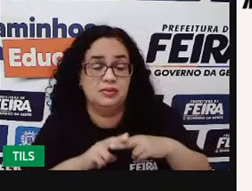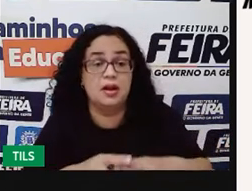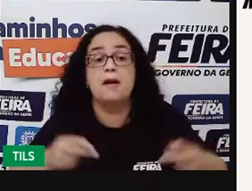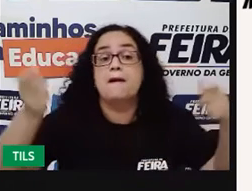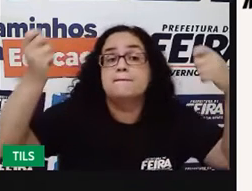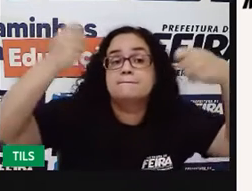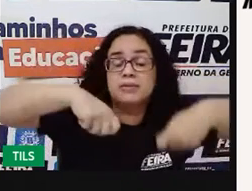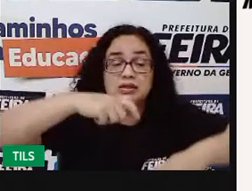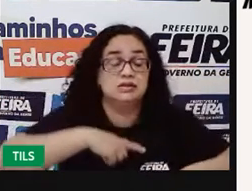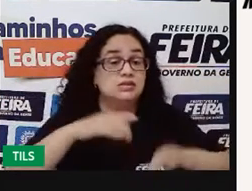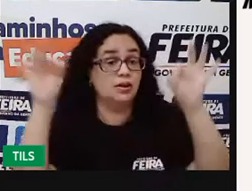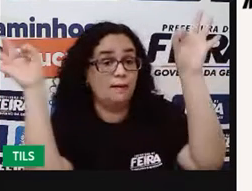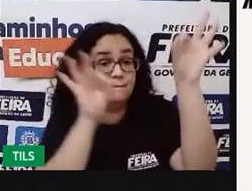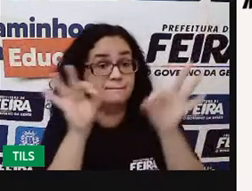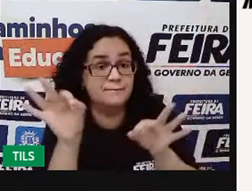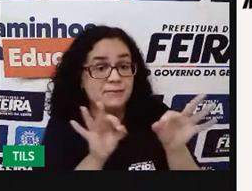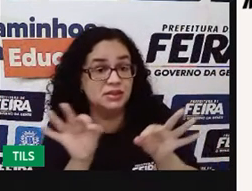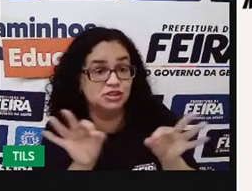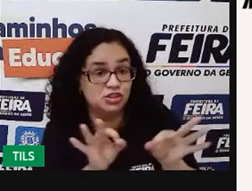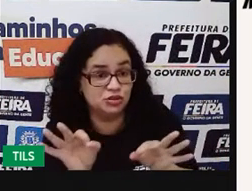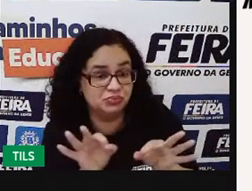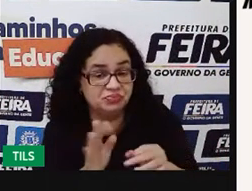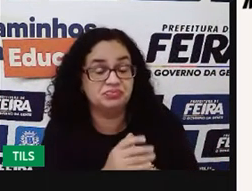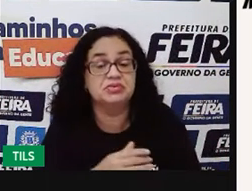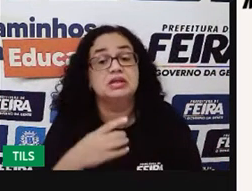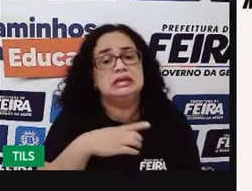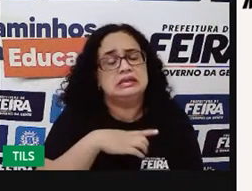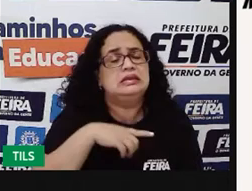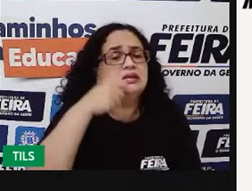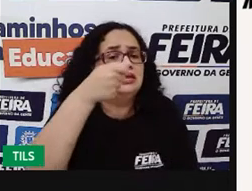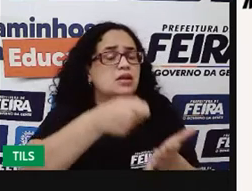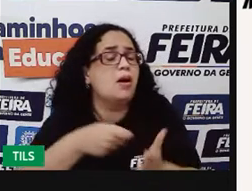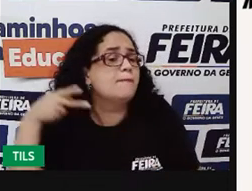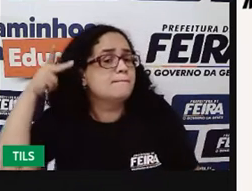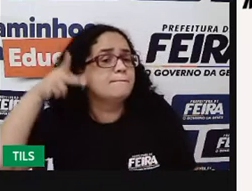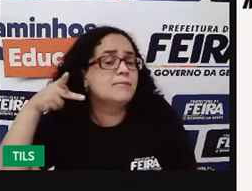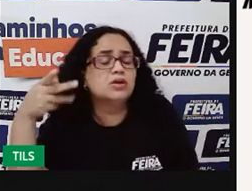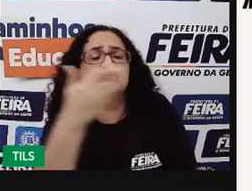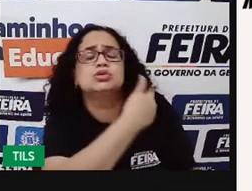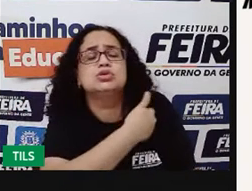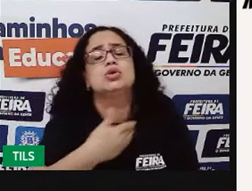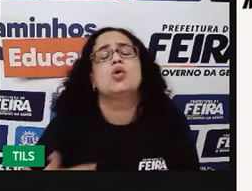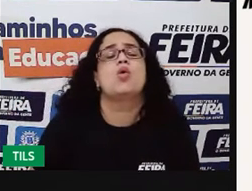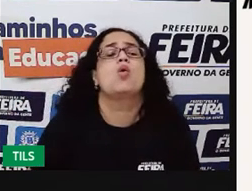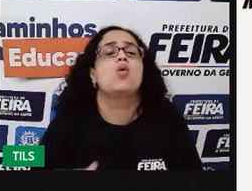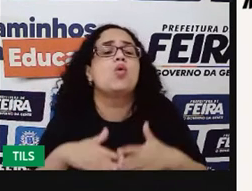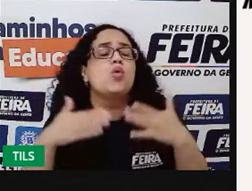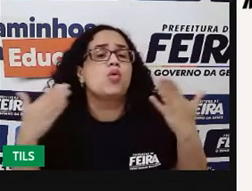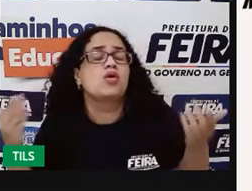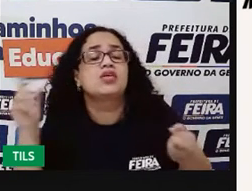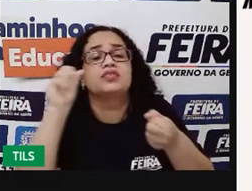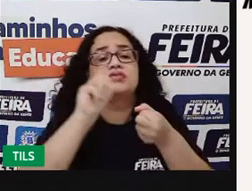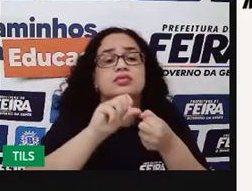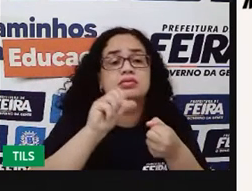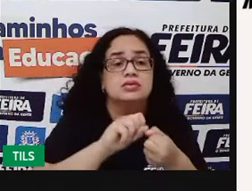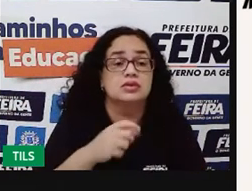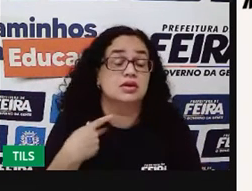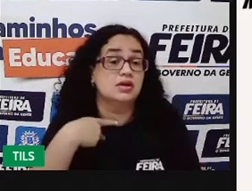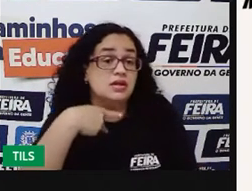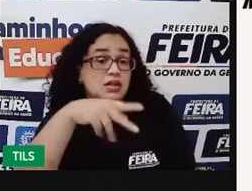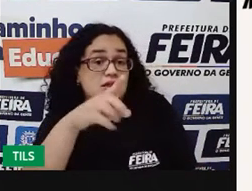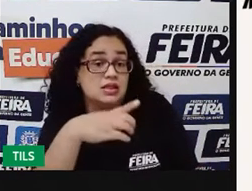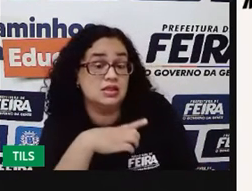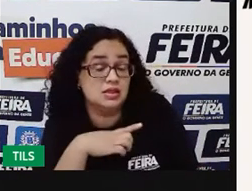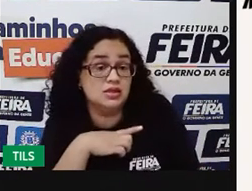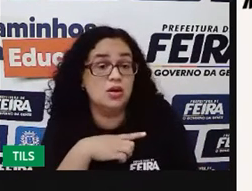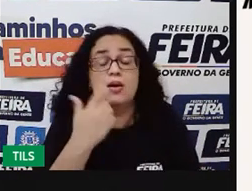precisou ser planejado. E aí, então, é feita uma implementação da política pública. Qual é a implementação que está sendo feita pra resolver o